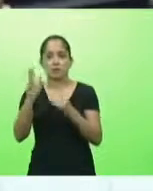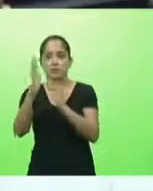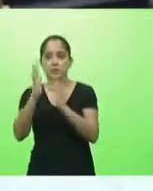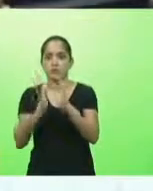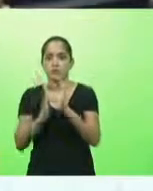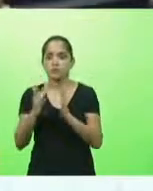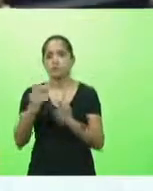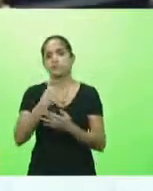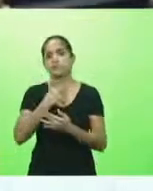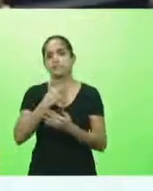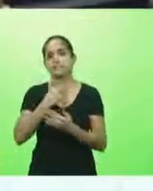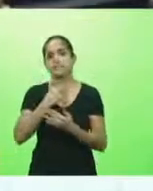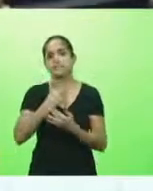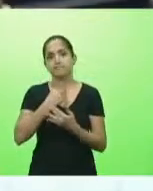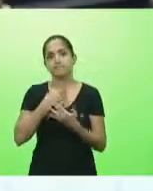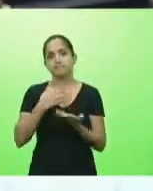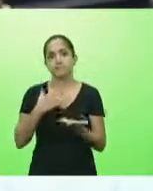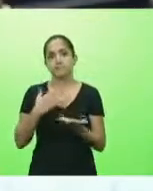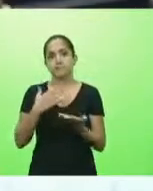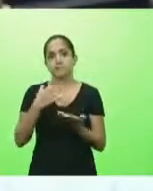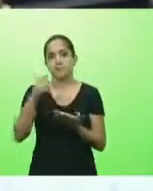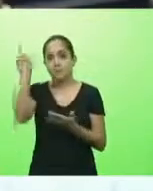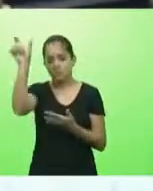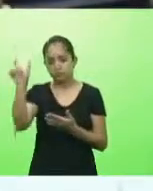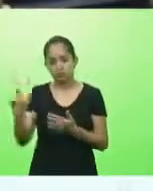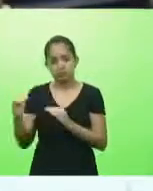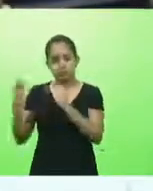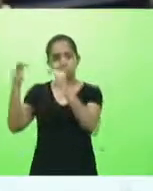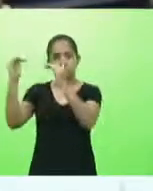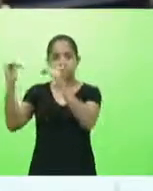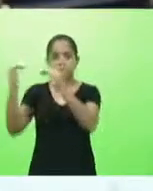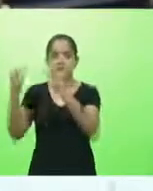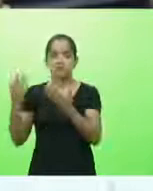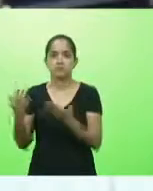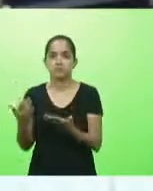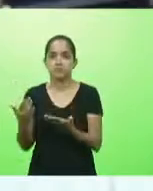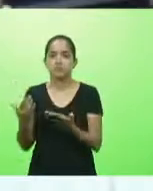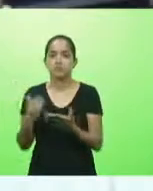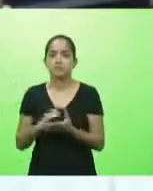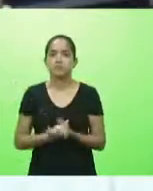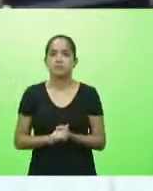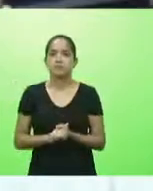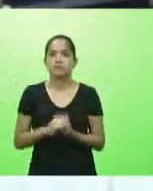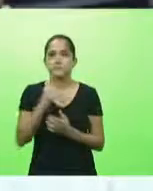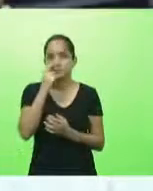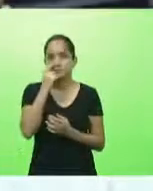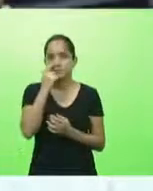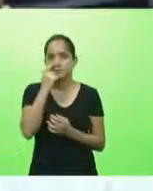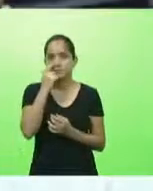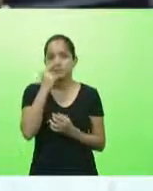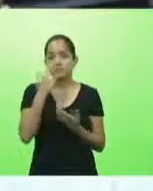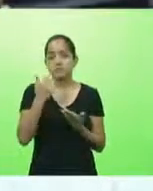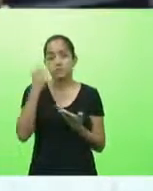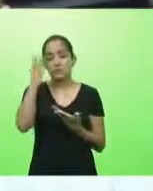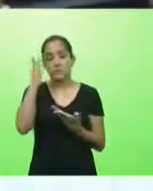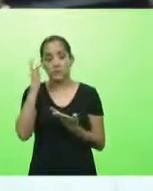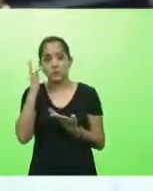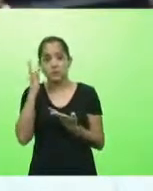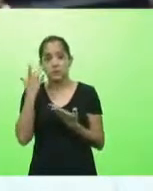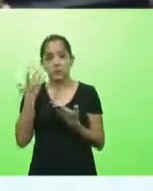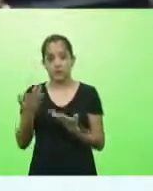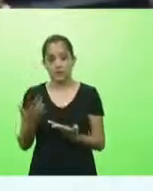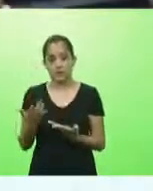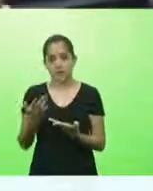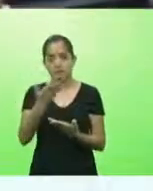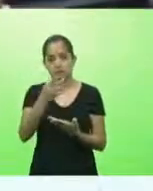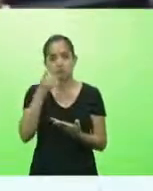esse que pra mim é grande homem nesse país esse mundo de Deus entende então eu acho que realmente deputado